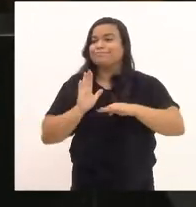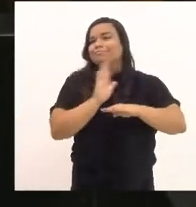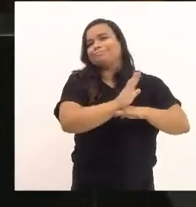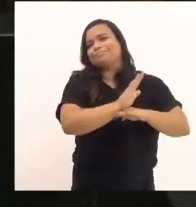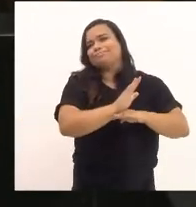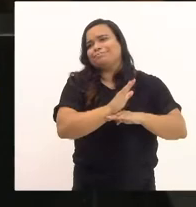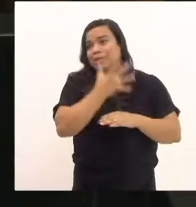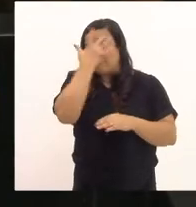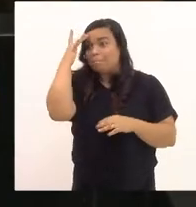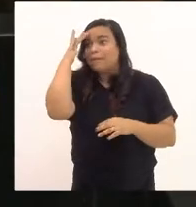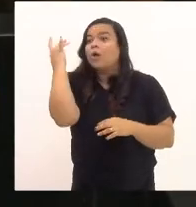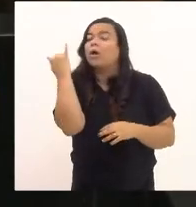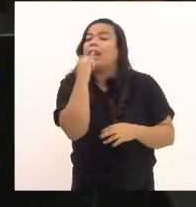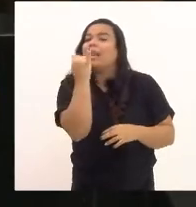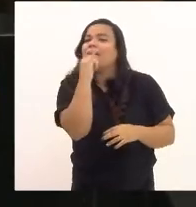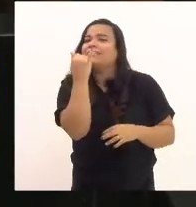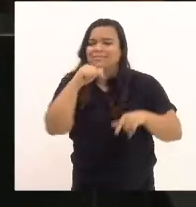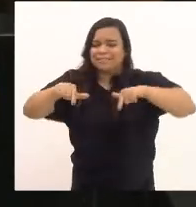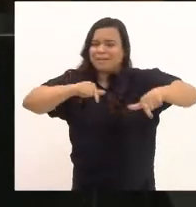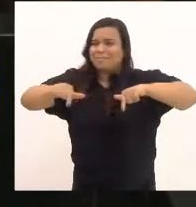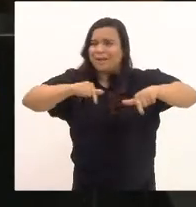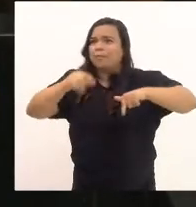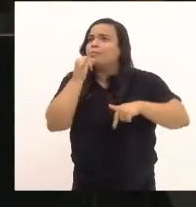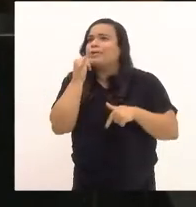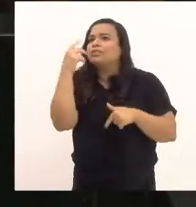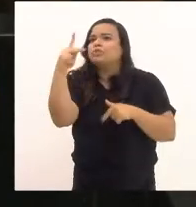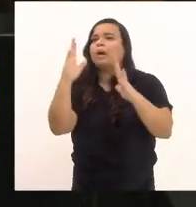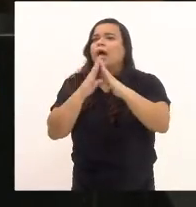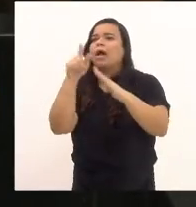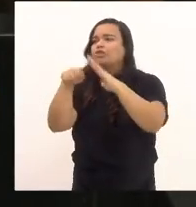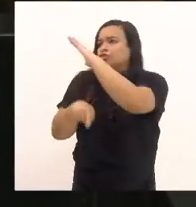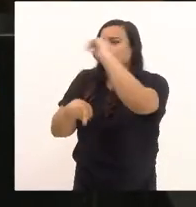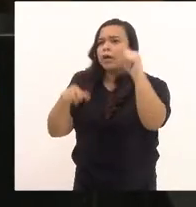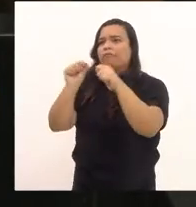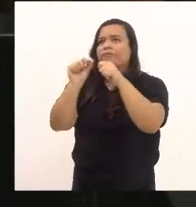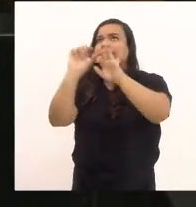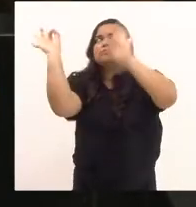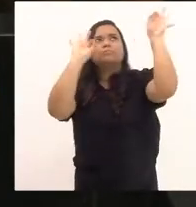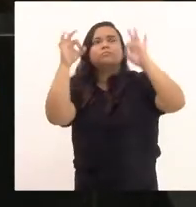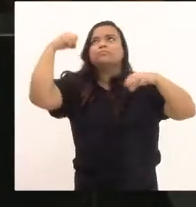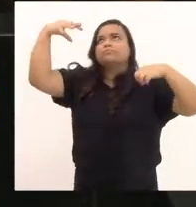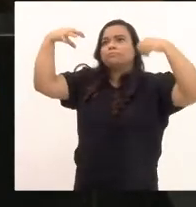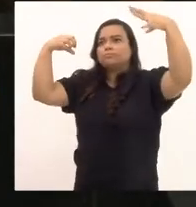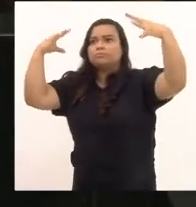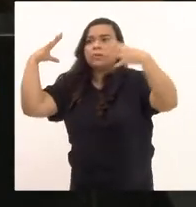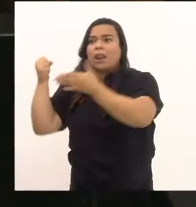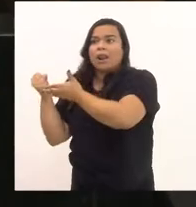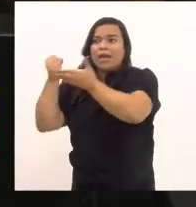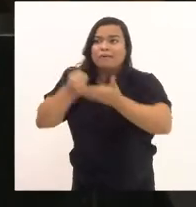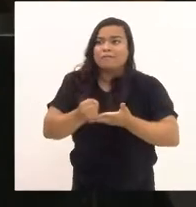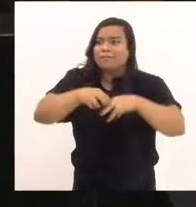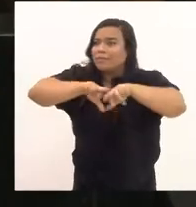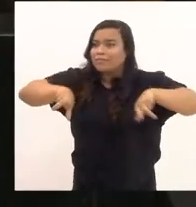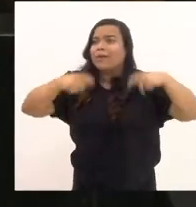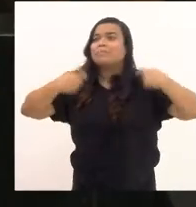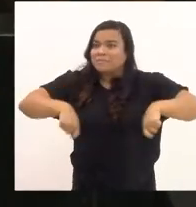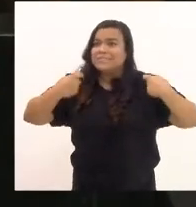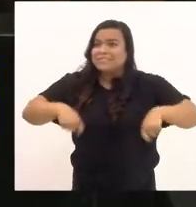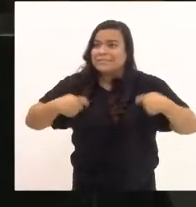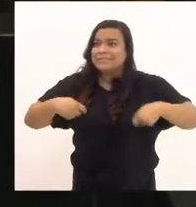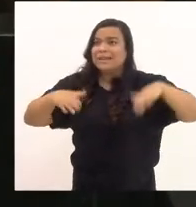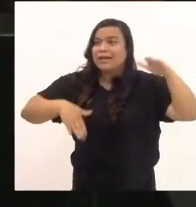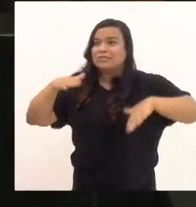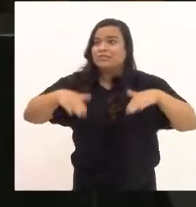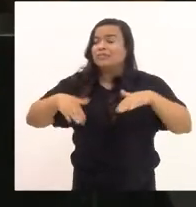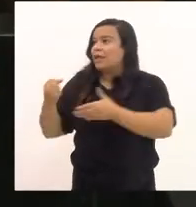Um eletricista é chamado na sua casa para fazer uma instalação. Ele tem que levar uma série de equipamentos. Muitas vezes tem